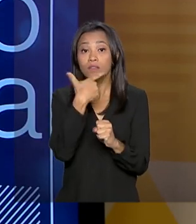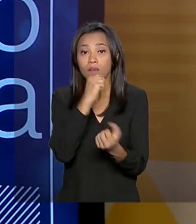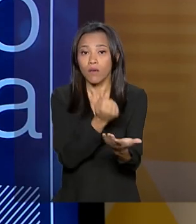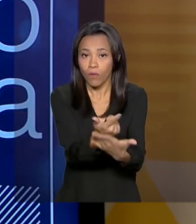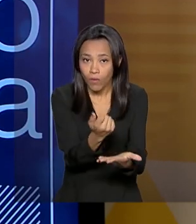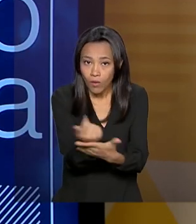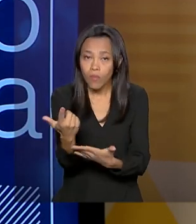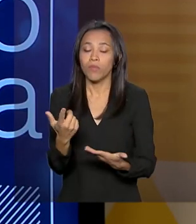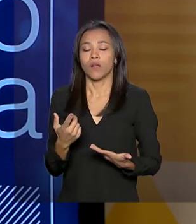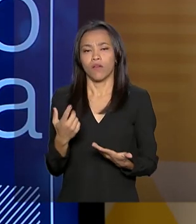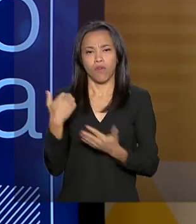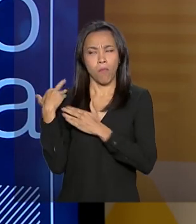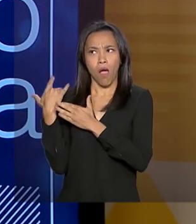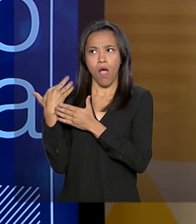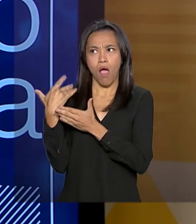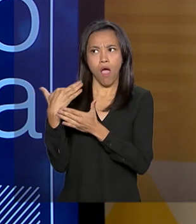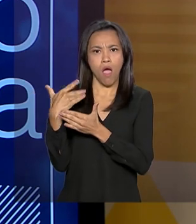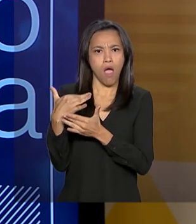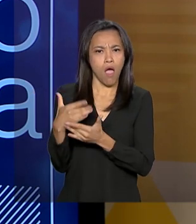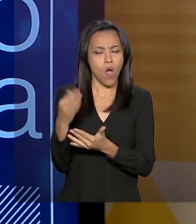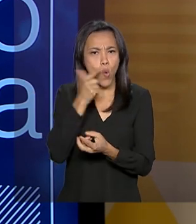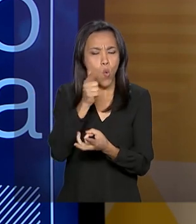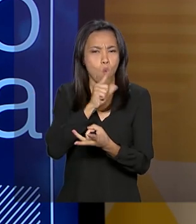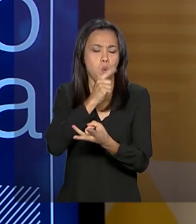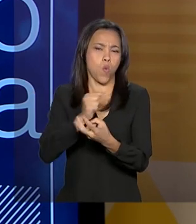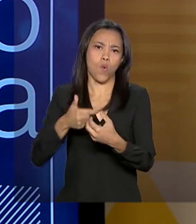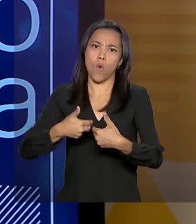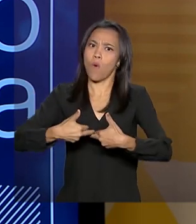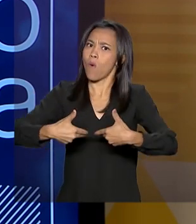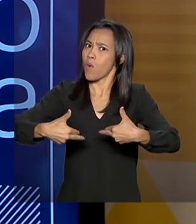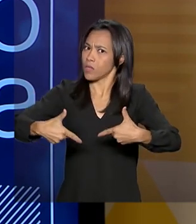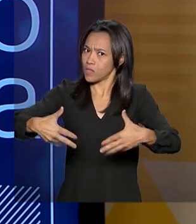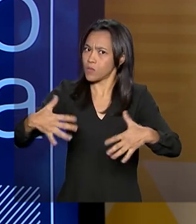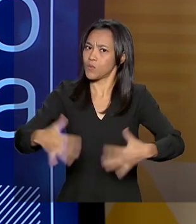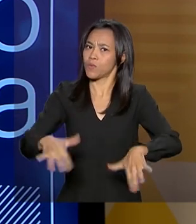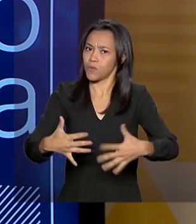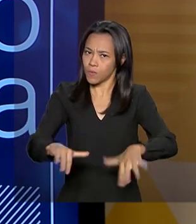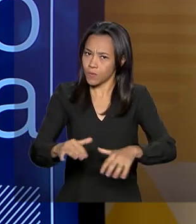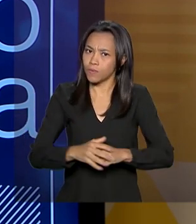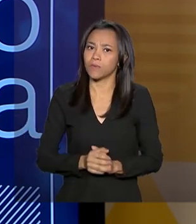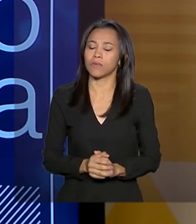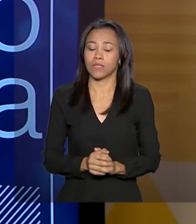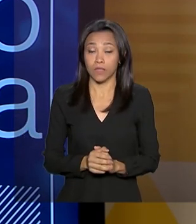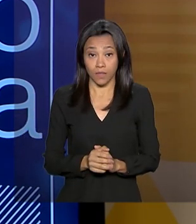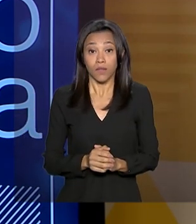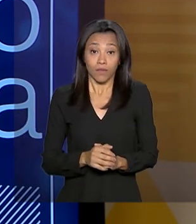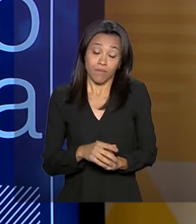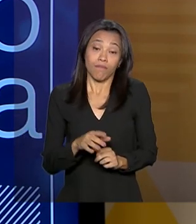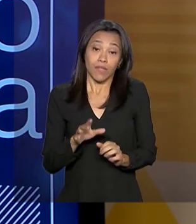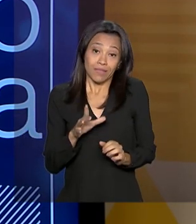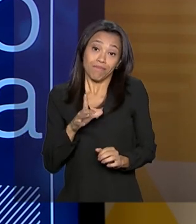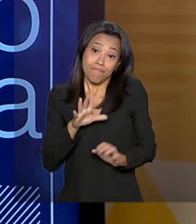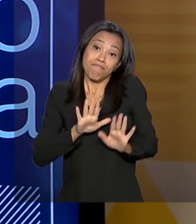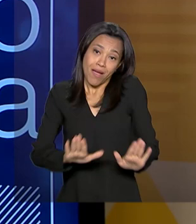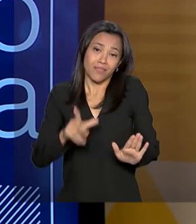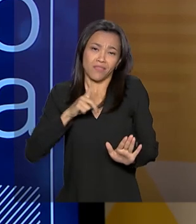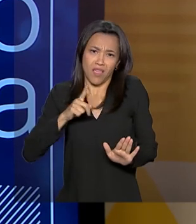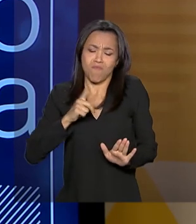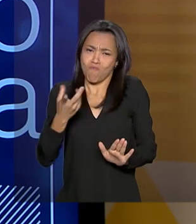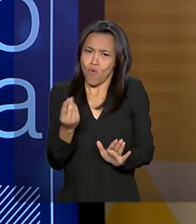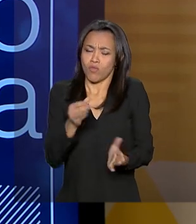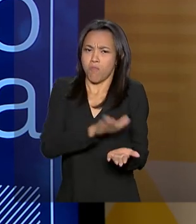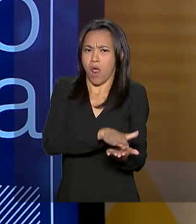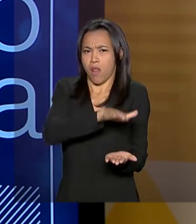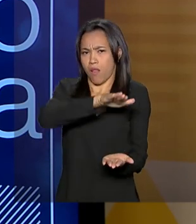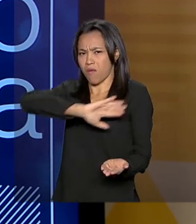Nós conquistamos já bastante coisa nesse caminho e, efetivamente, ainda há bastante judicialização. Isso é sinal